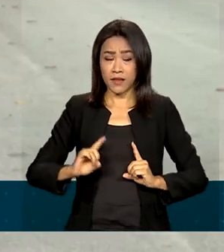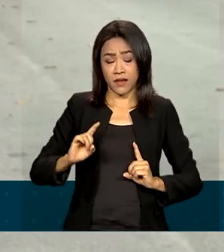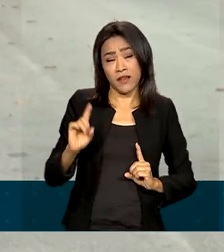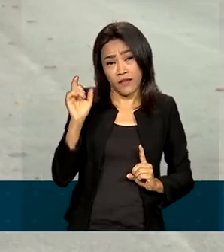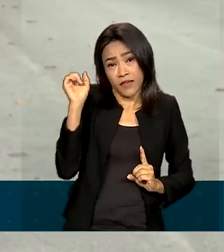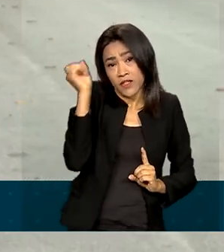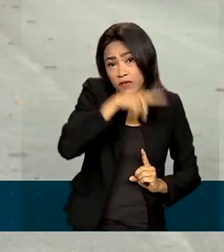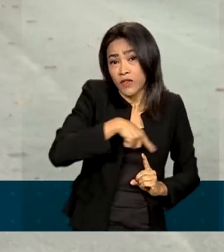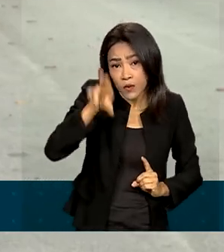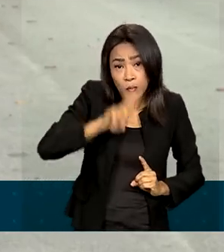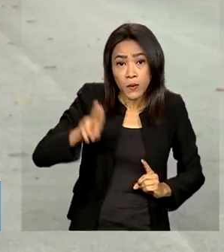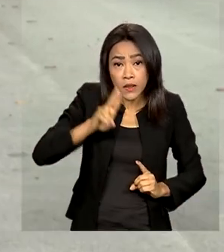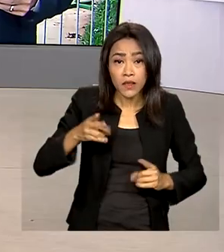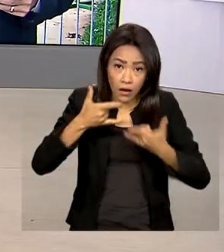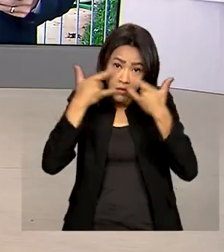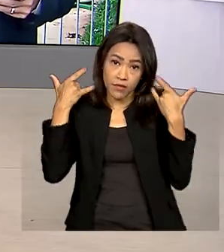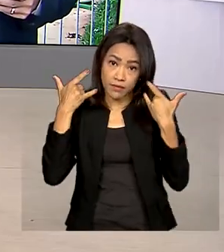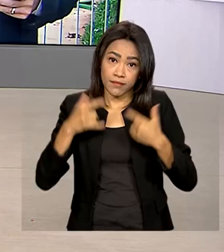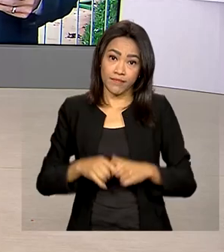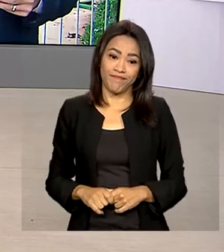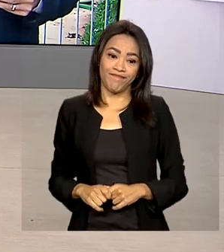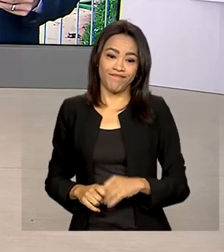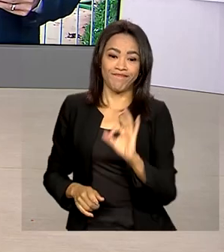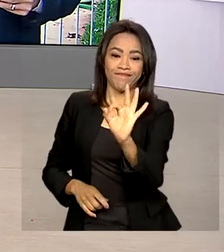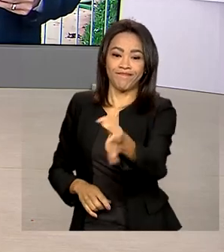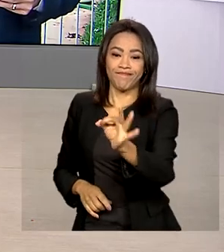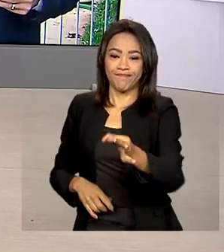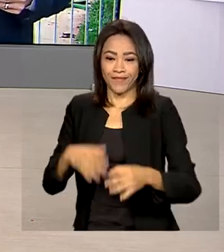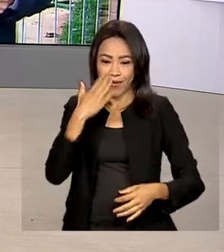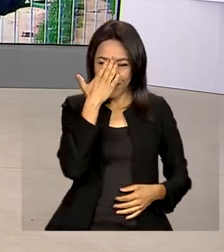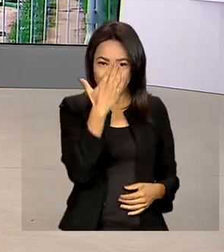corretamente. Tá certo, Júlia. Muito obrigada pelas suas informações. Só